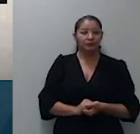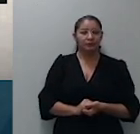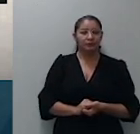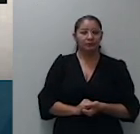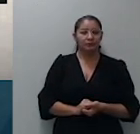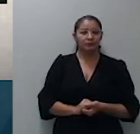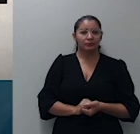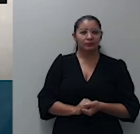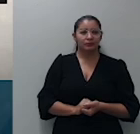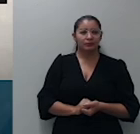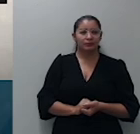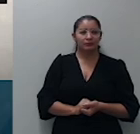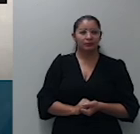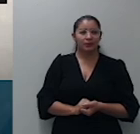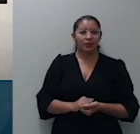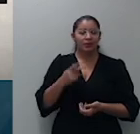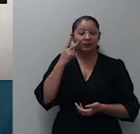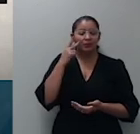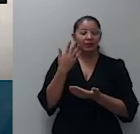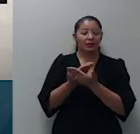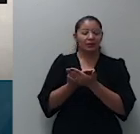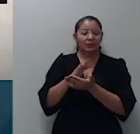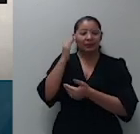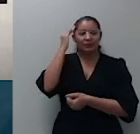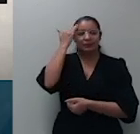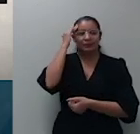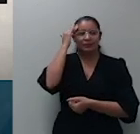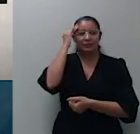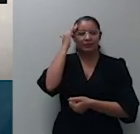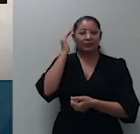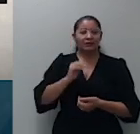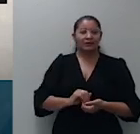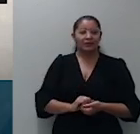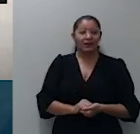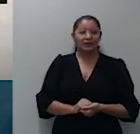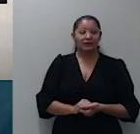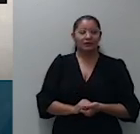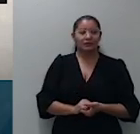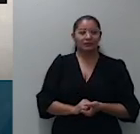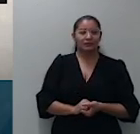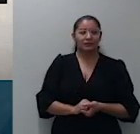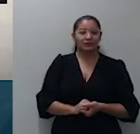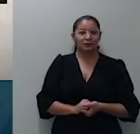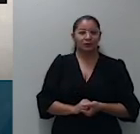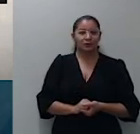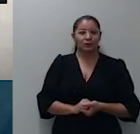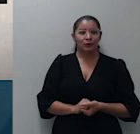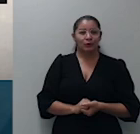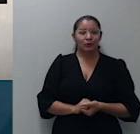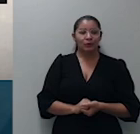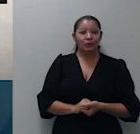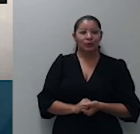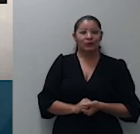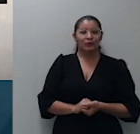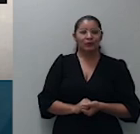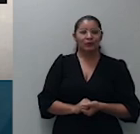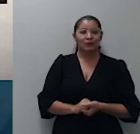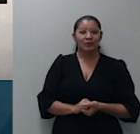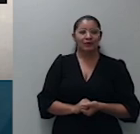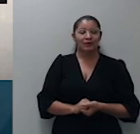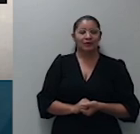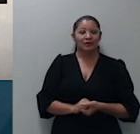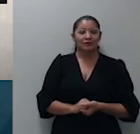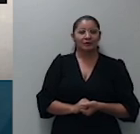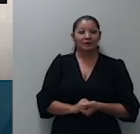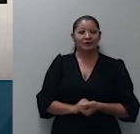interpretação a ser dada ao artigo 56 do código processo civil de 76 73 que